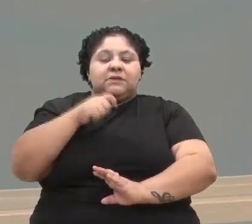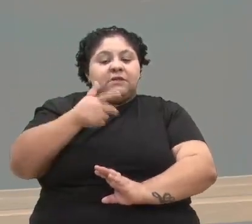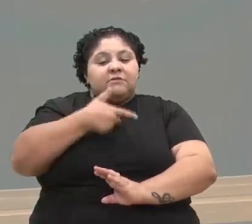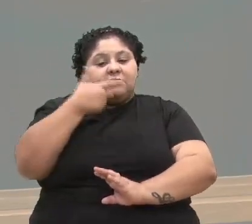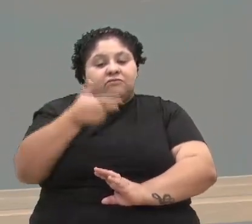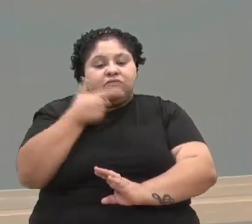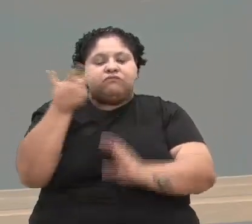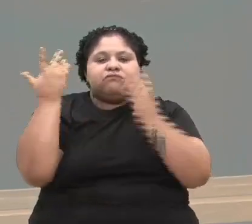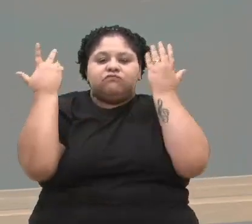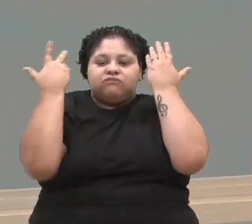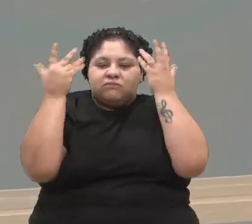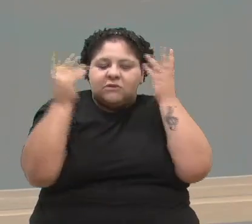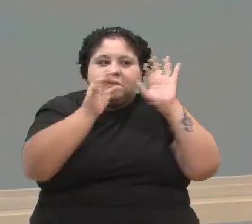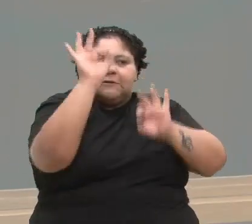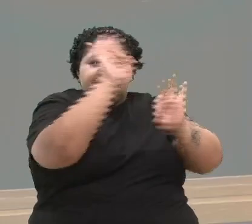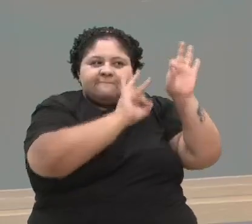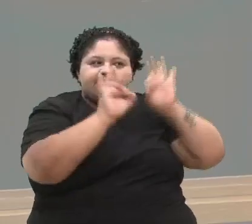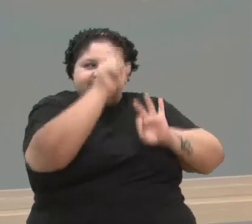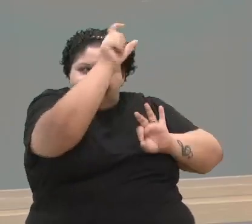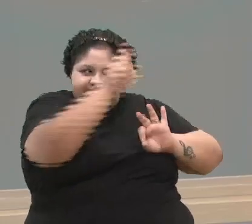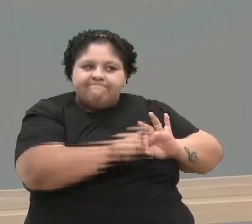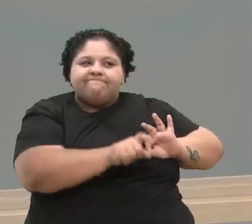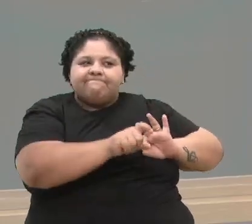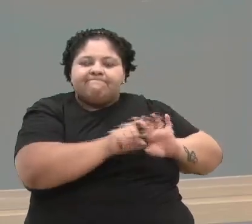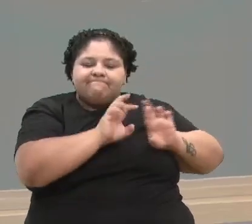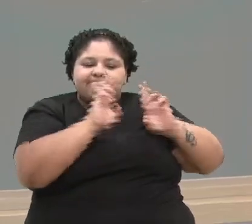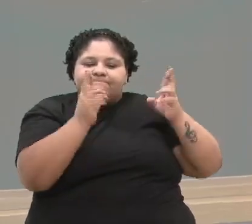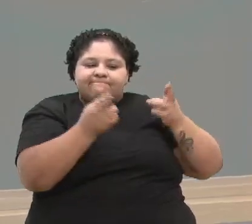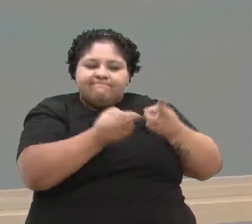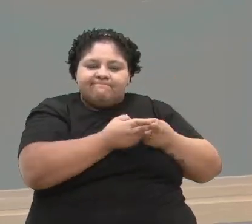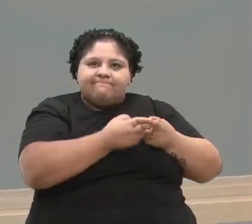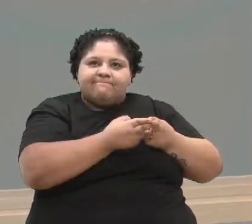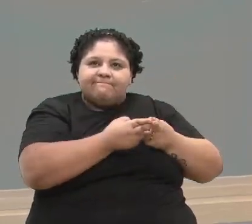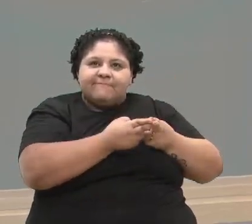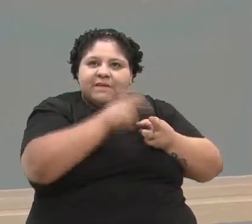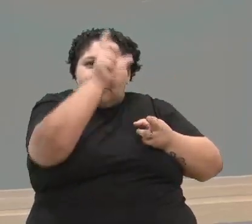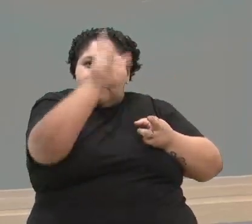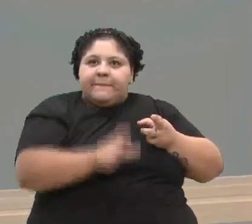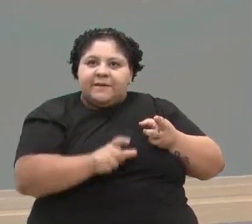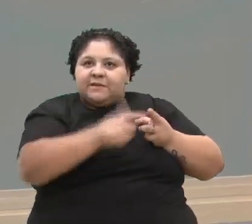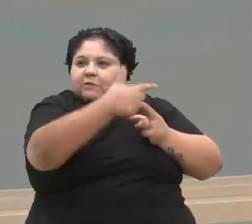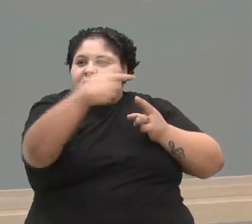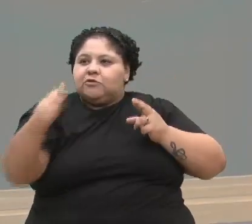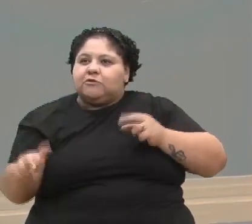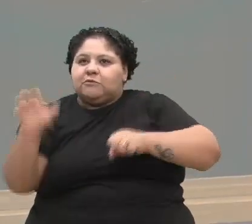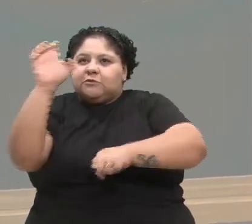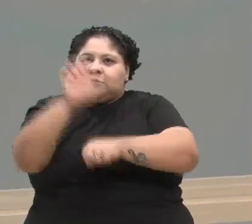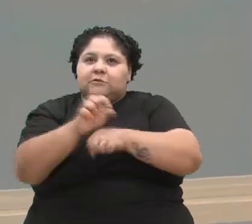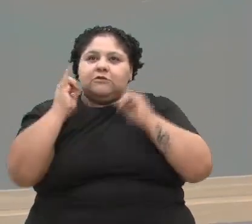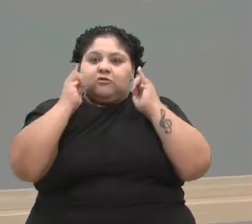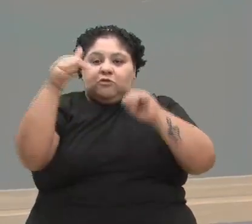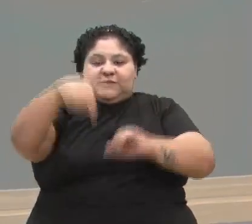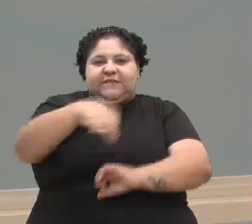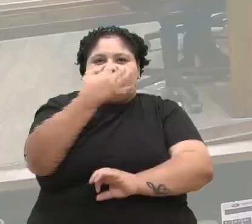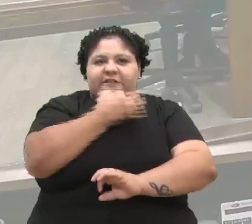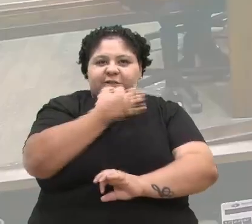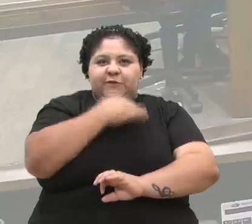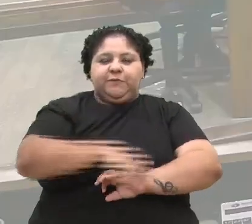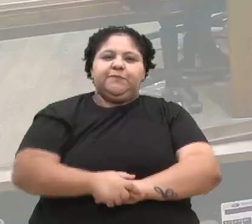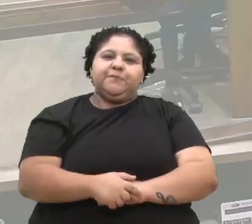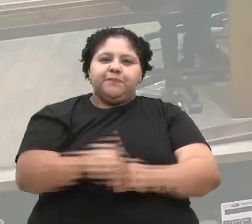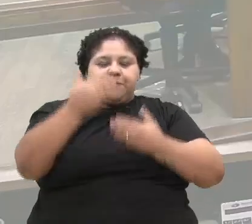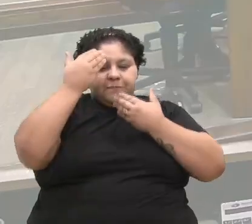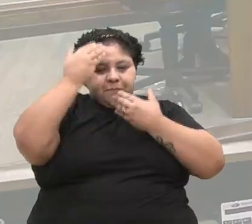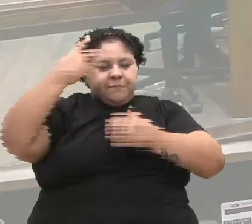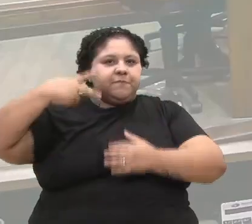aos organizadores desse evento, que reuniu gente do Estado inteiro e ônibus, inclusive, aqui de Caxias do Sul. Obrigada,